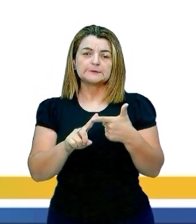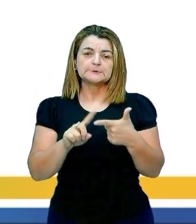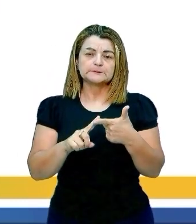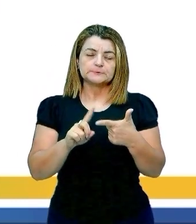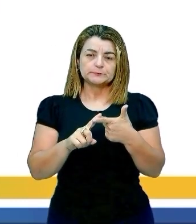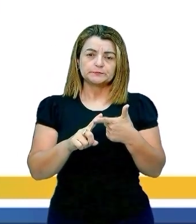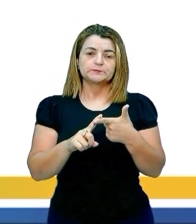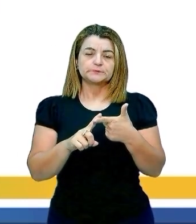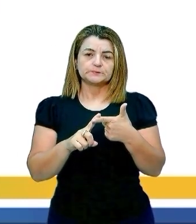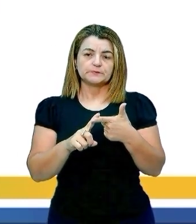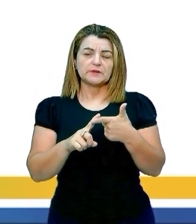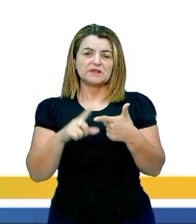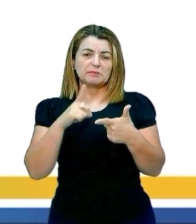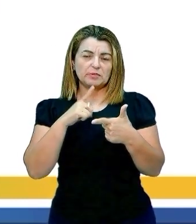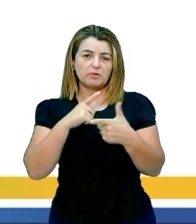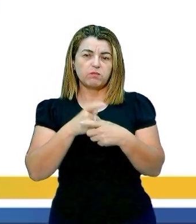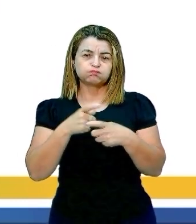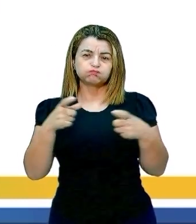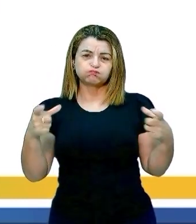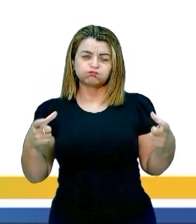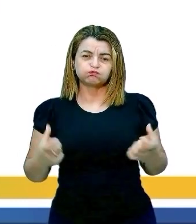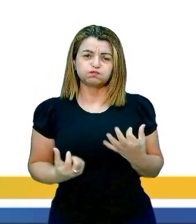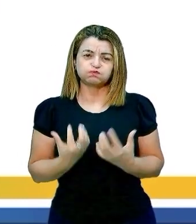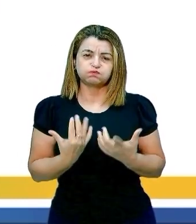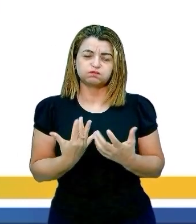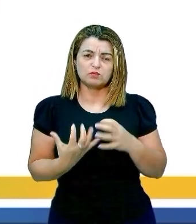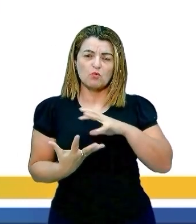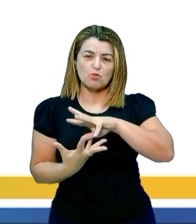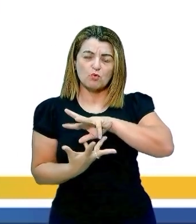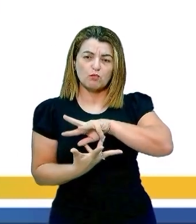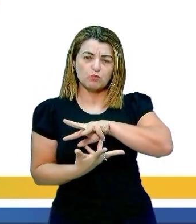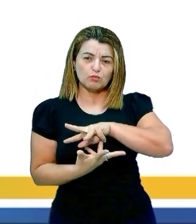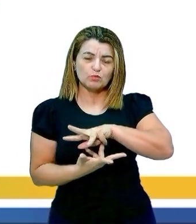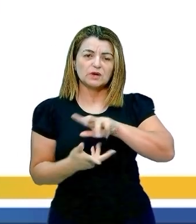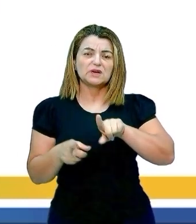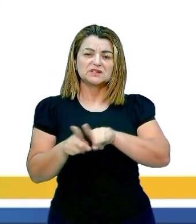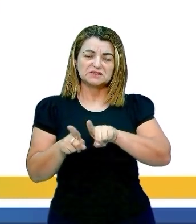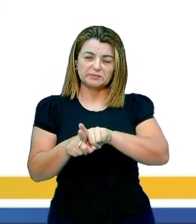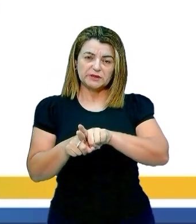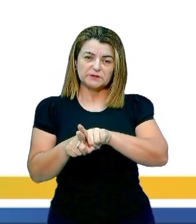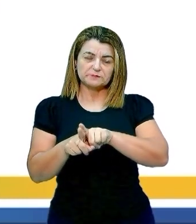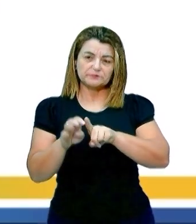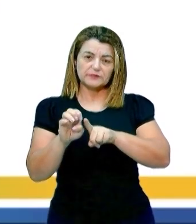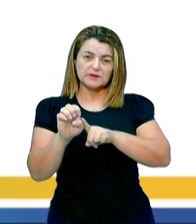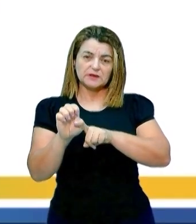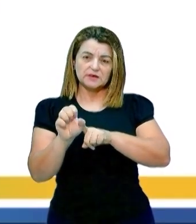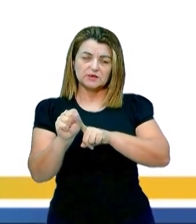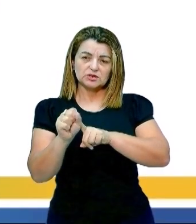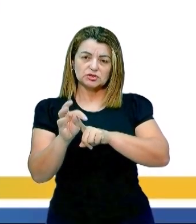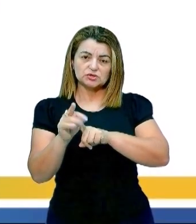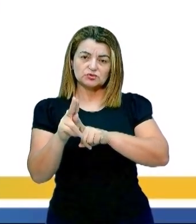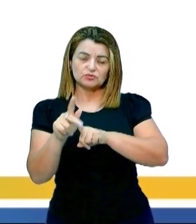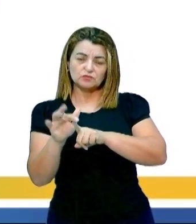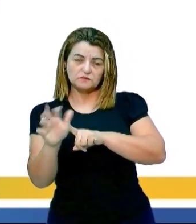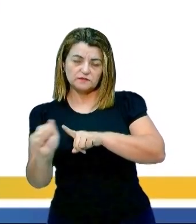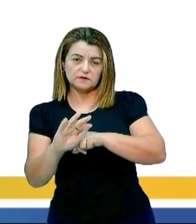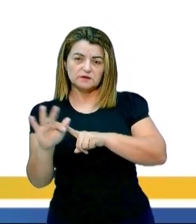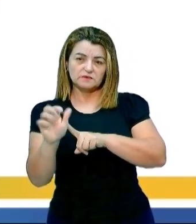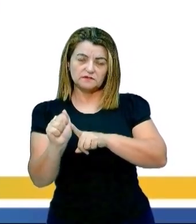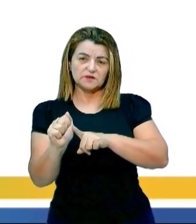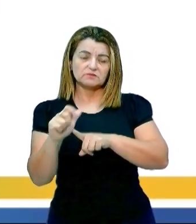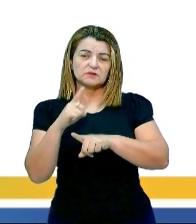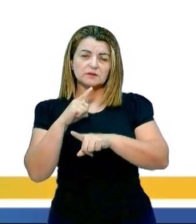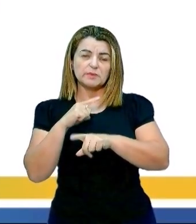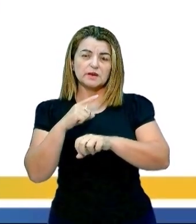de forma que aumente o aquecimento global, aumente o efeito estufa. O lançamento de